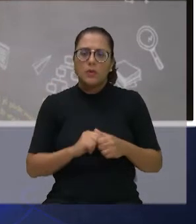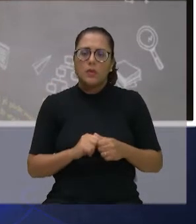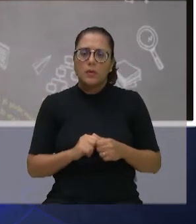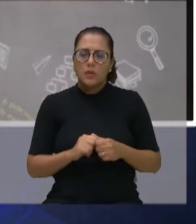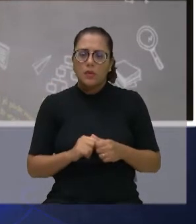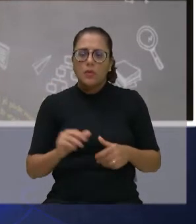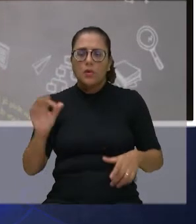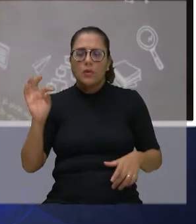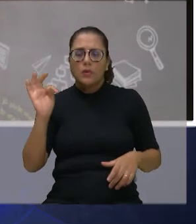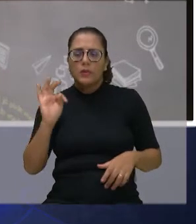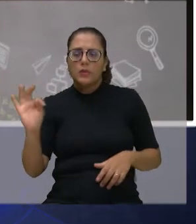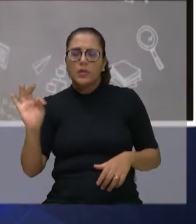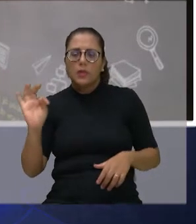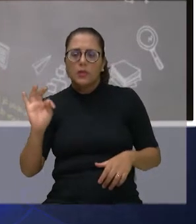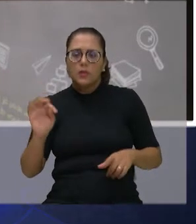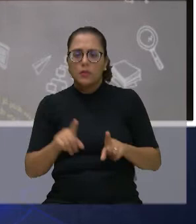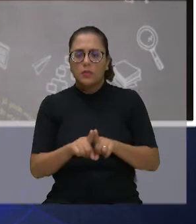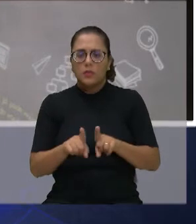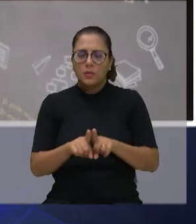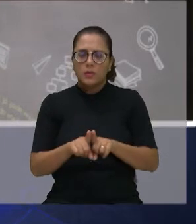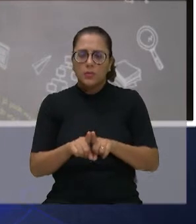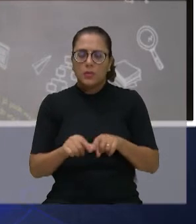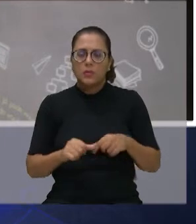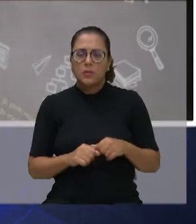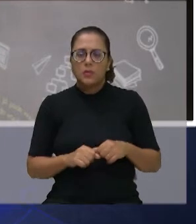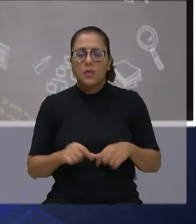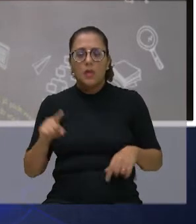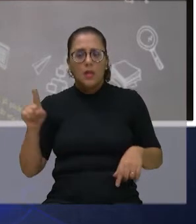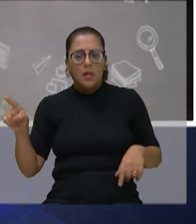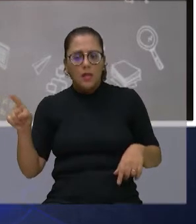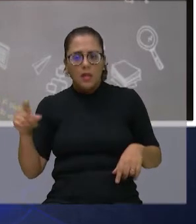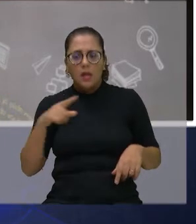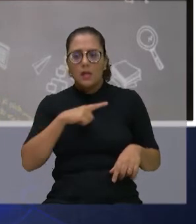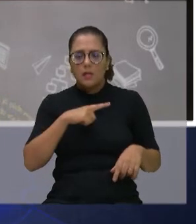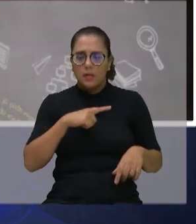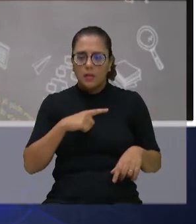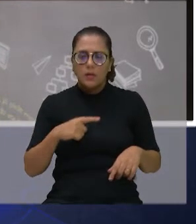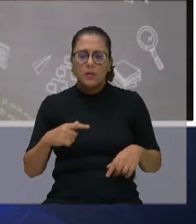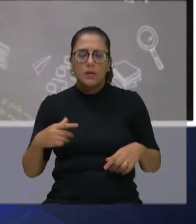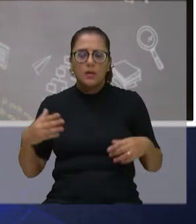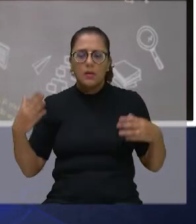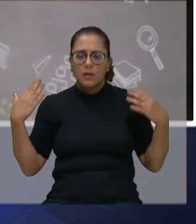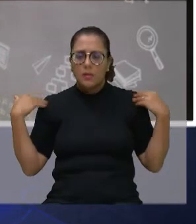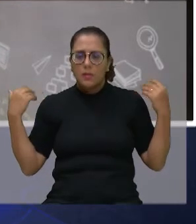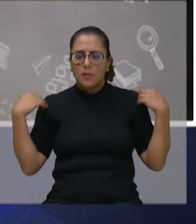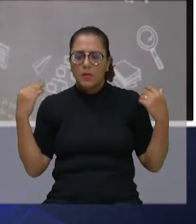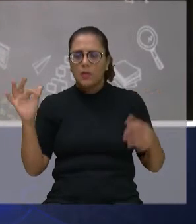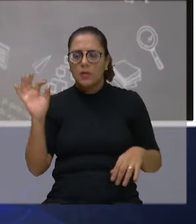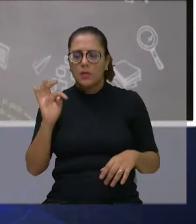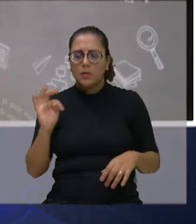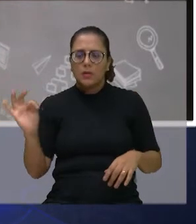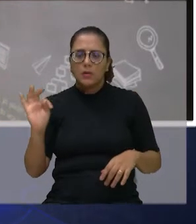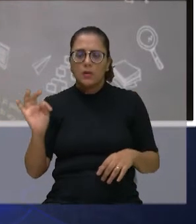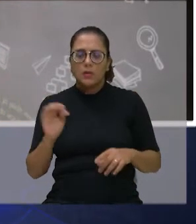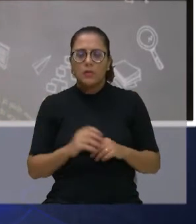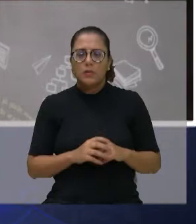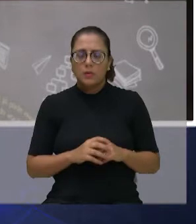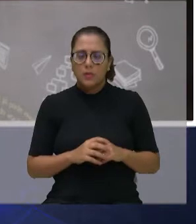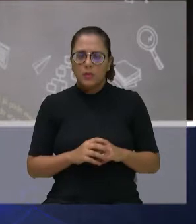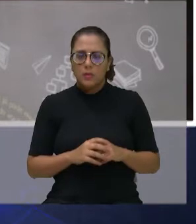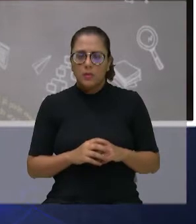tecnológico. Então, está se abrindo lá no Parque Tecnológico esse programa com